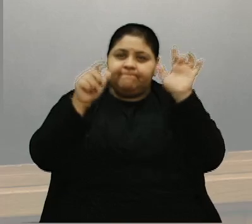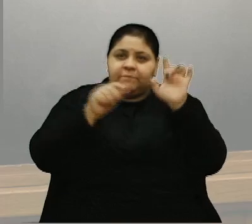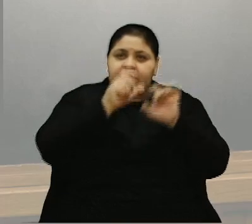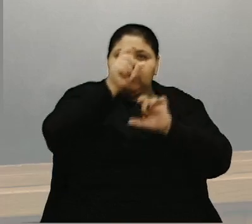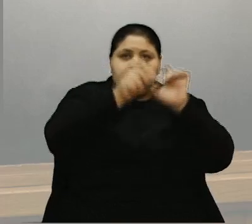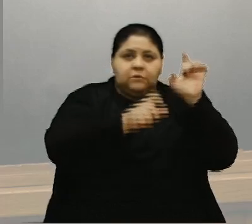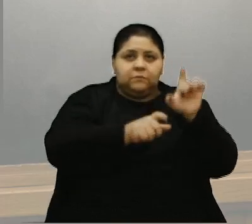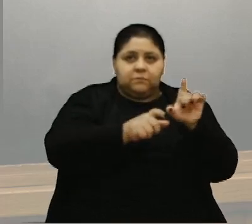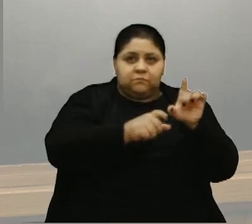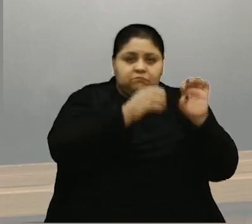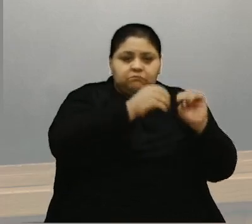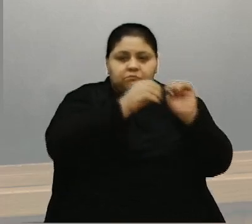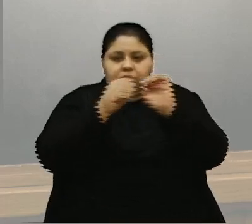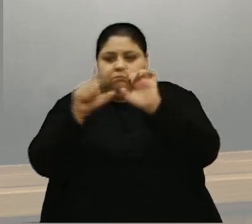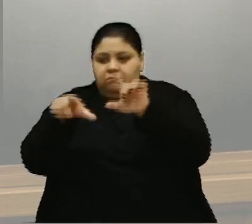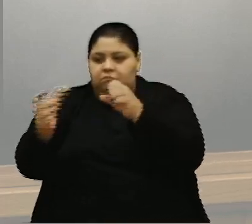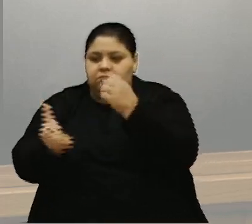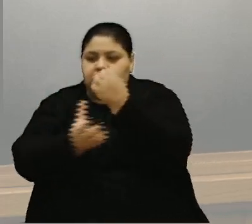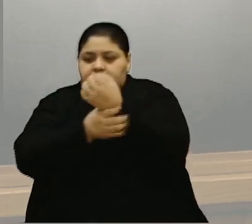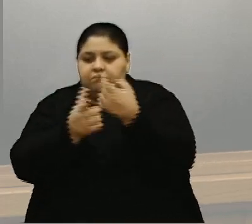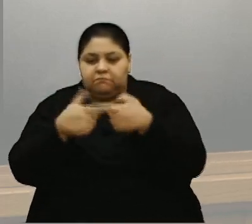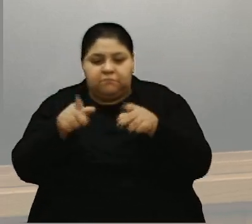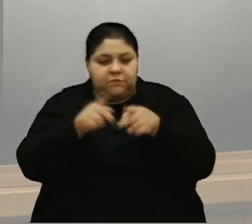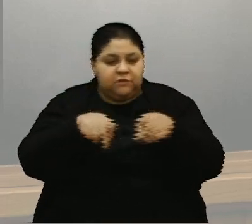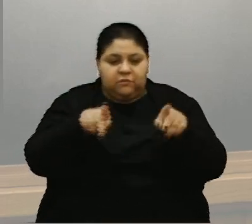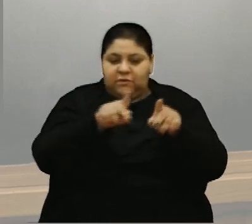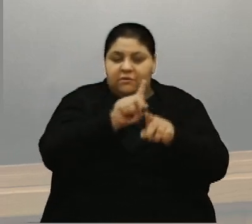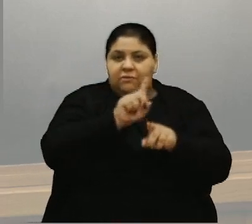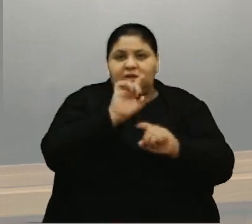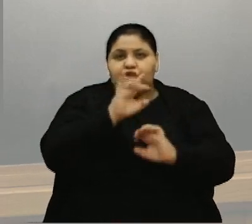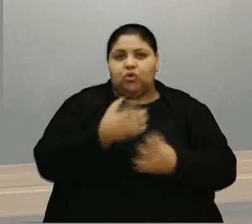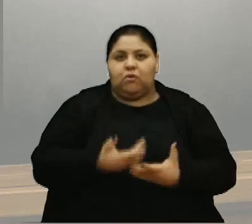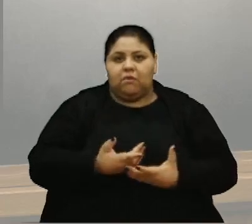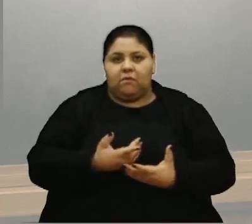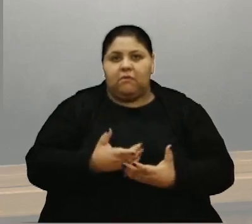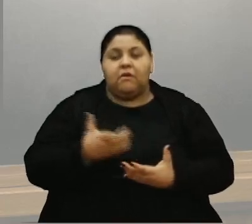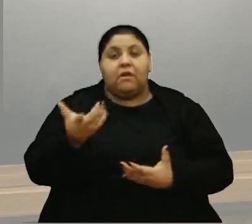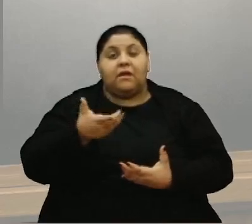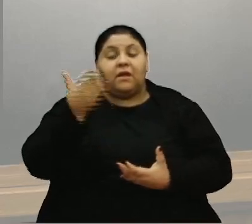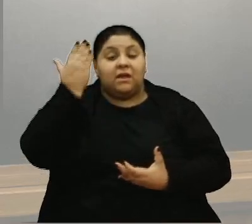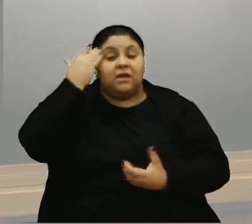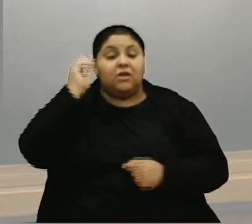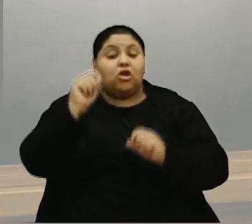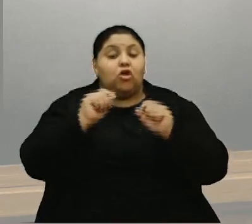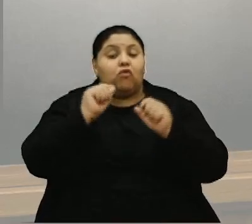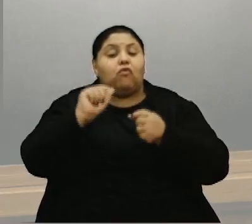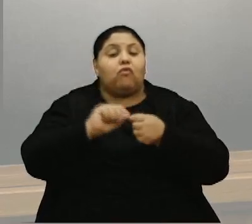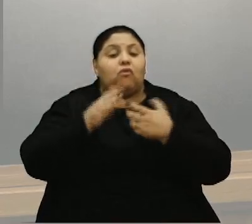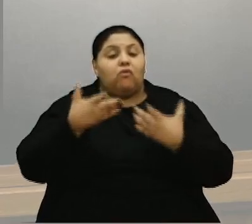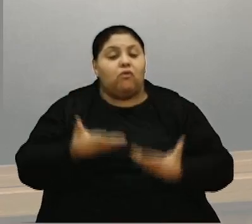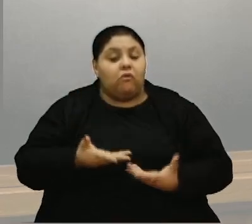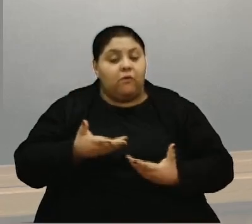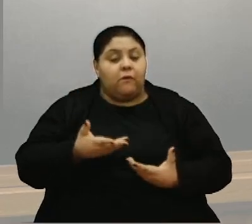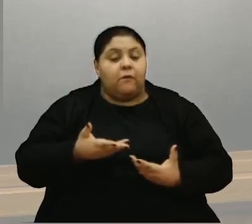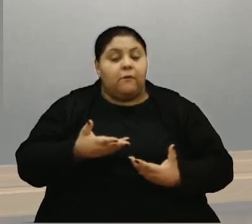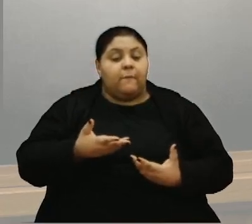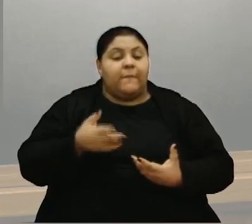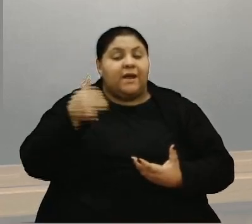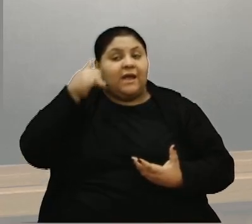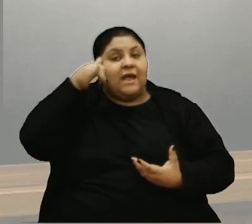lugar seguro. Mas a população não quer só isso. Ela quer saber o que vai ser feito para prevenir